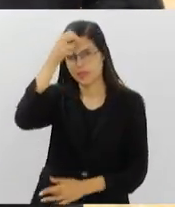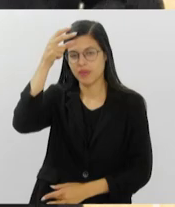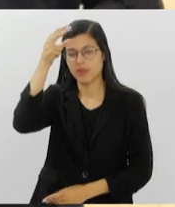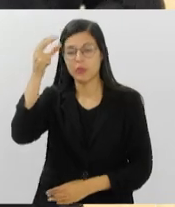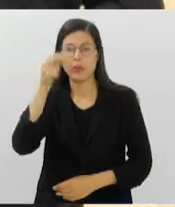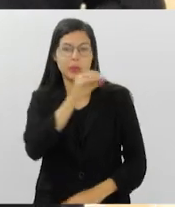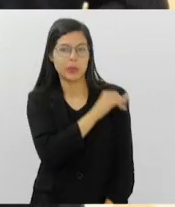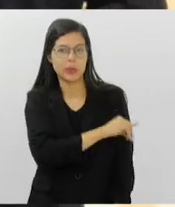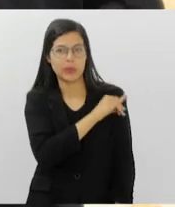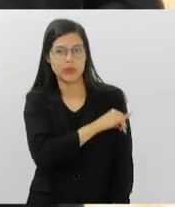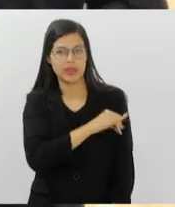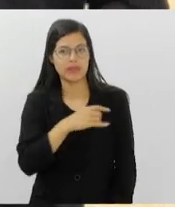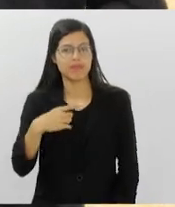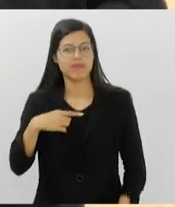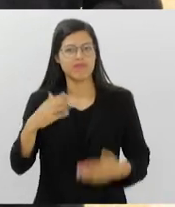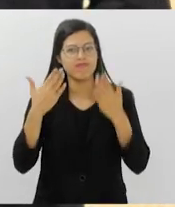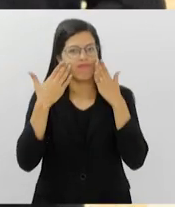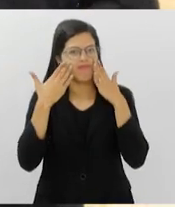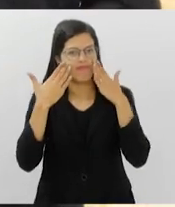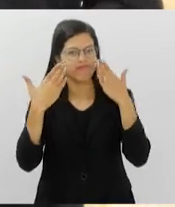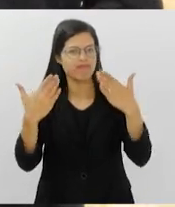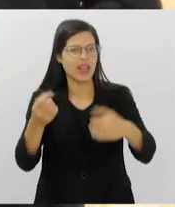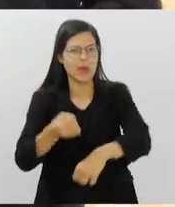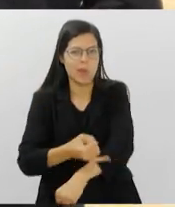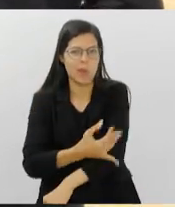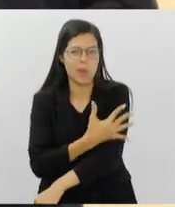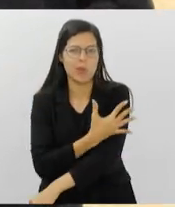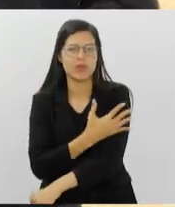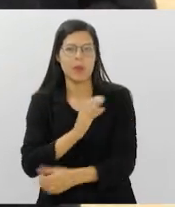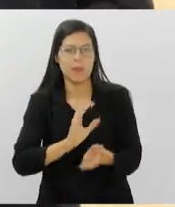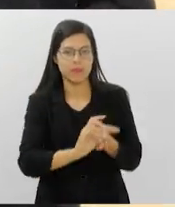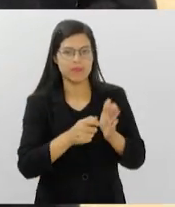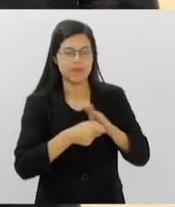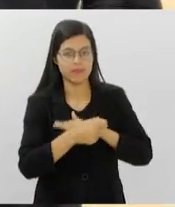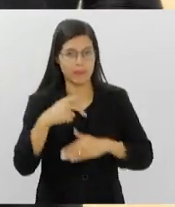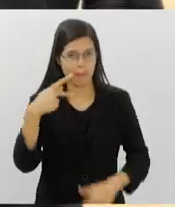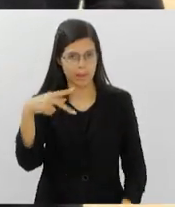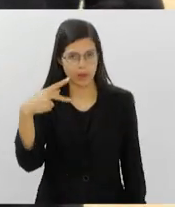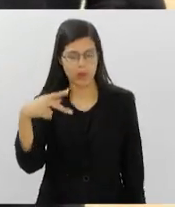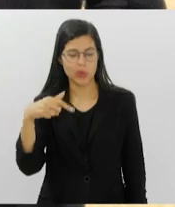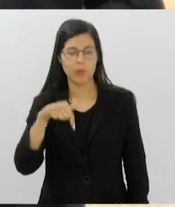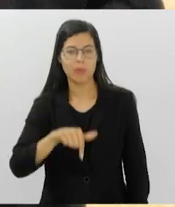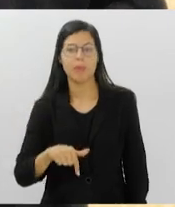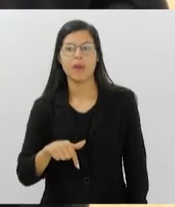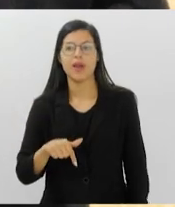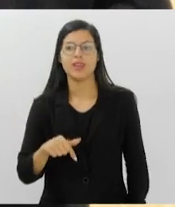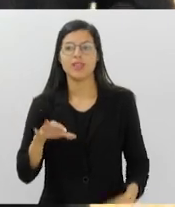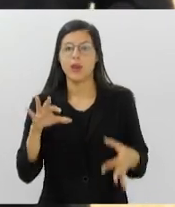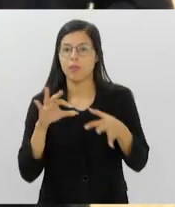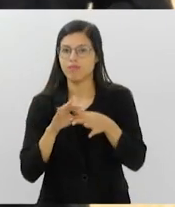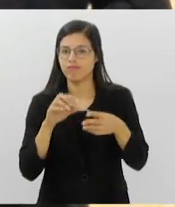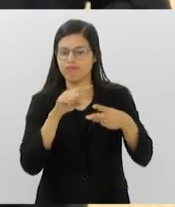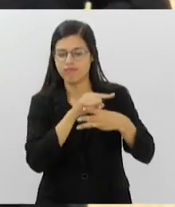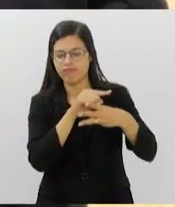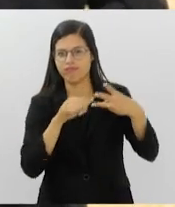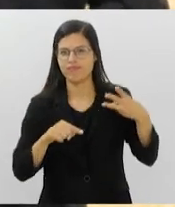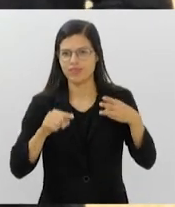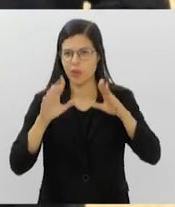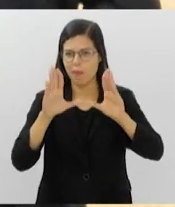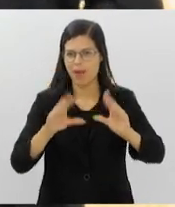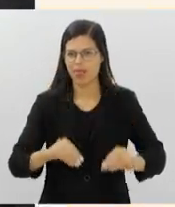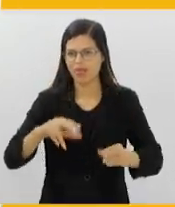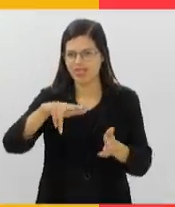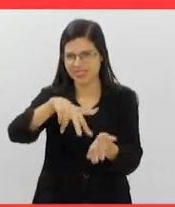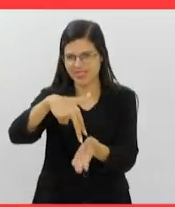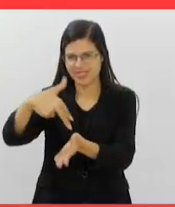Janeiro recebe um emocionante espetáculo patrocinado pela Petrobras. A combinação de três obras em uma noite de dança